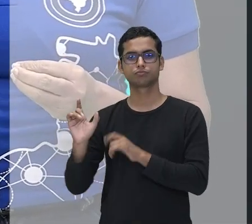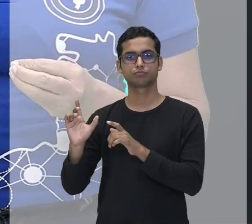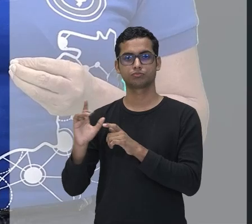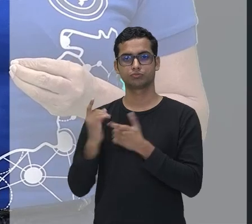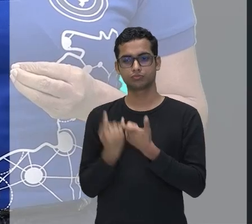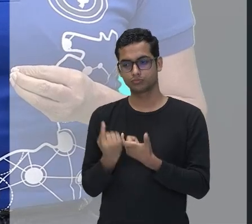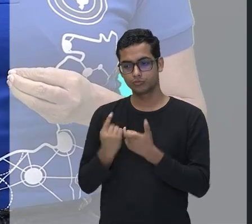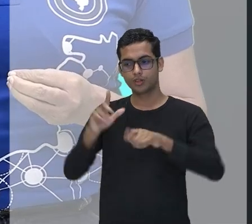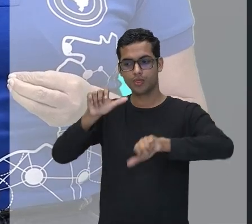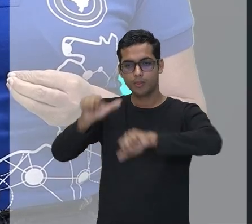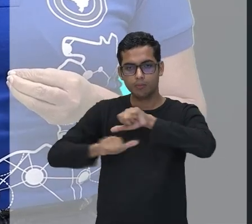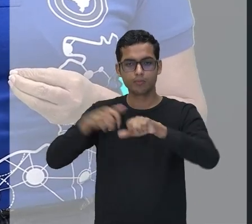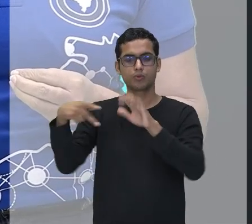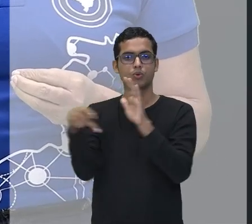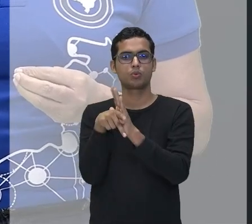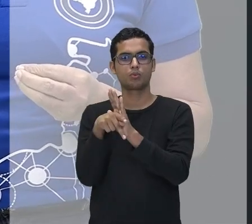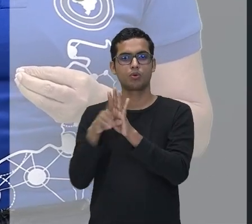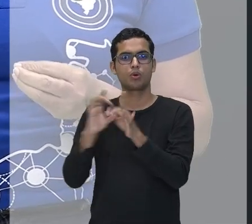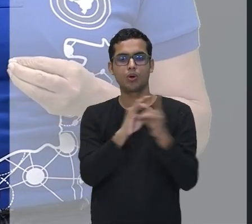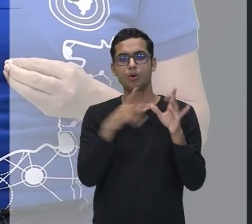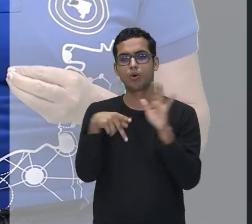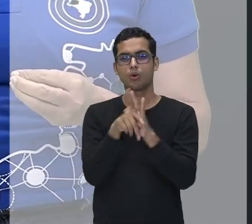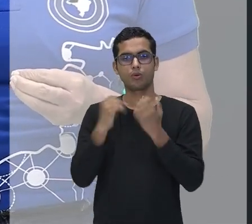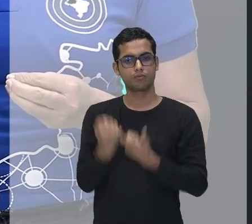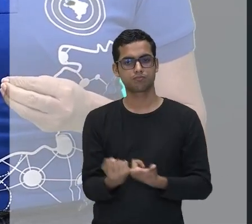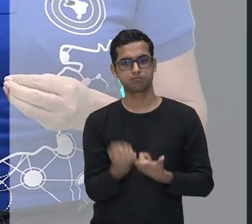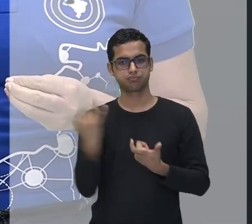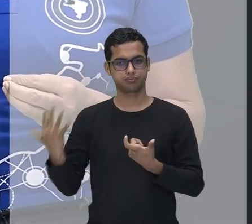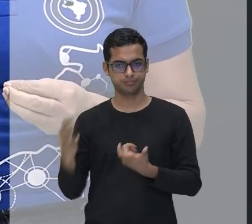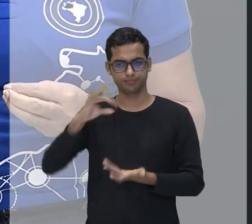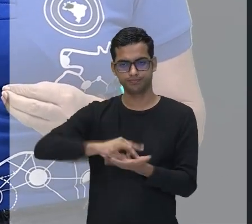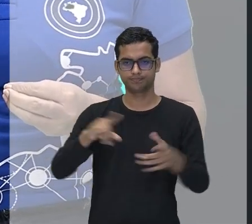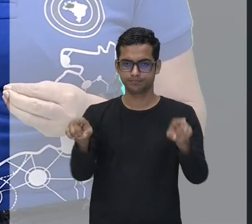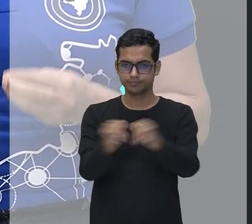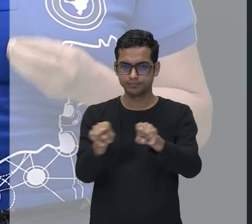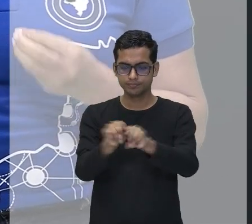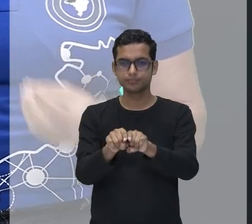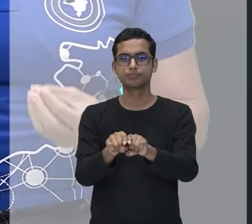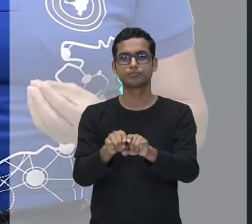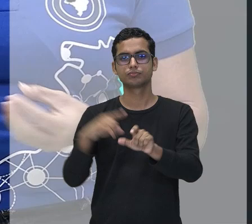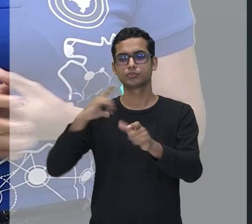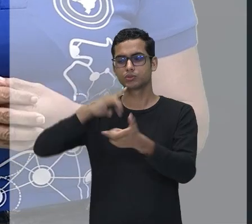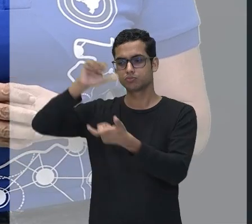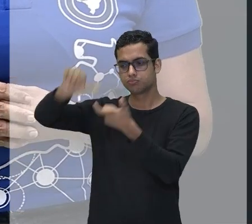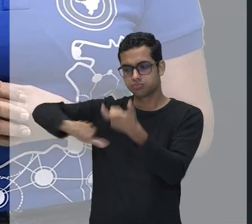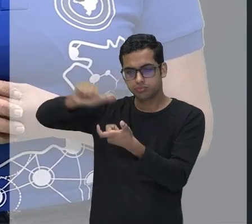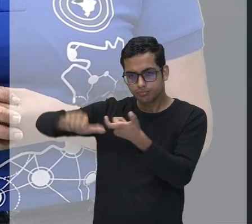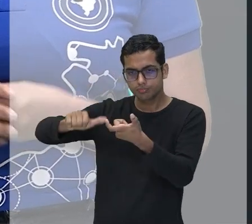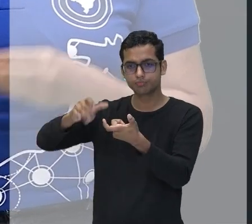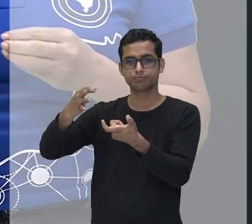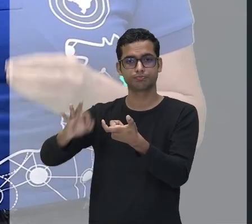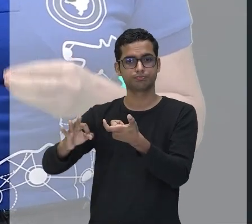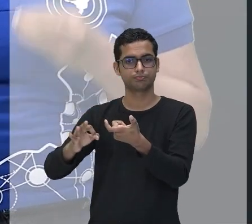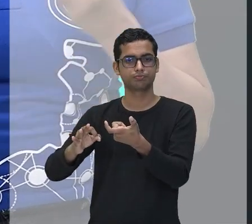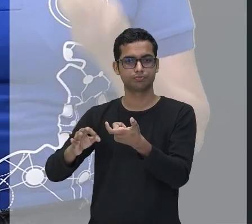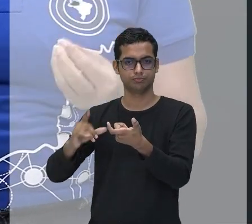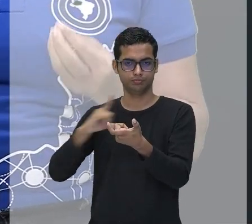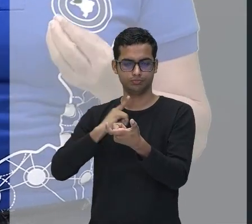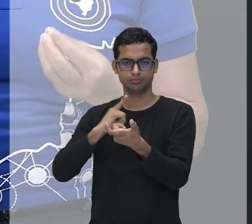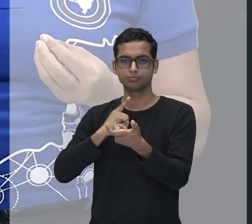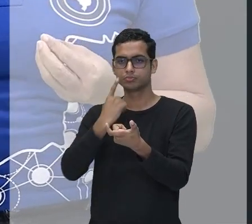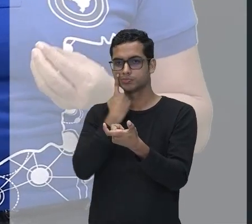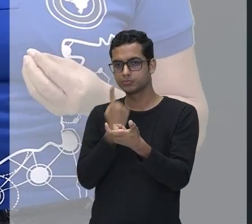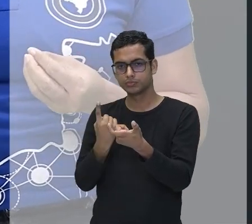repente, ele vai para o plural, ele vai flexionar para o plural. Então, vai modificar, se for